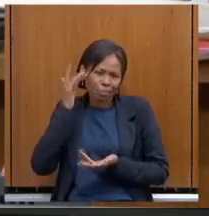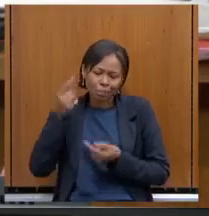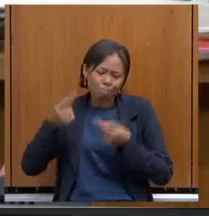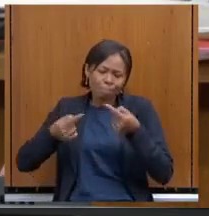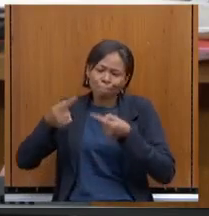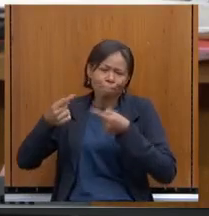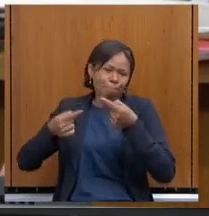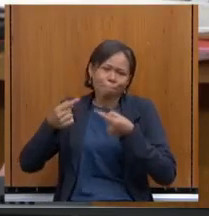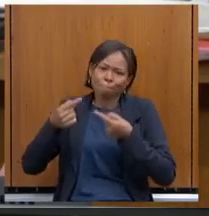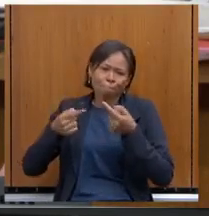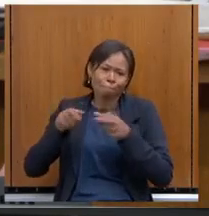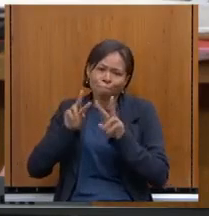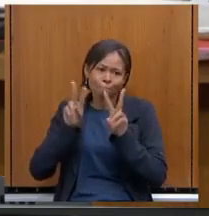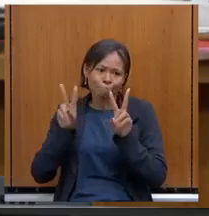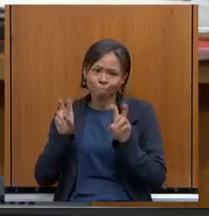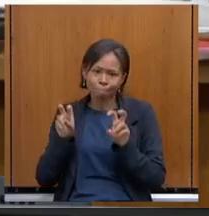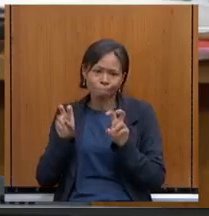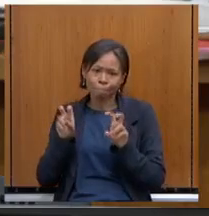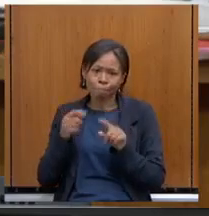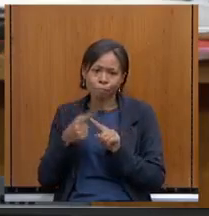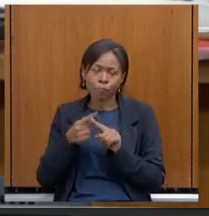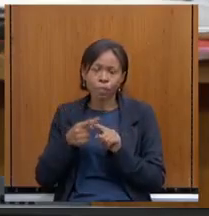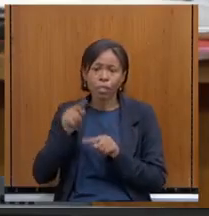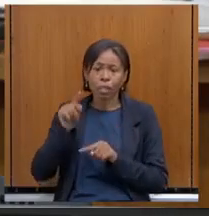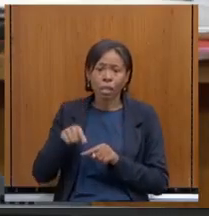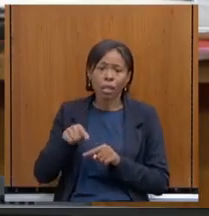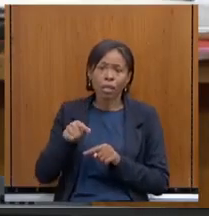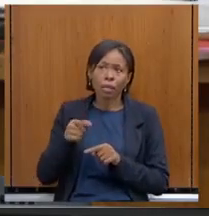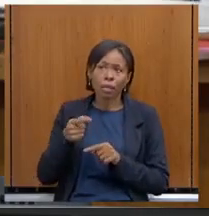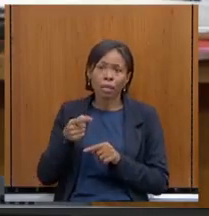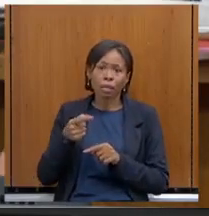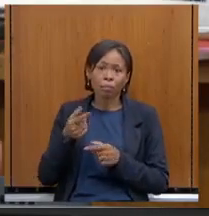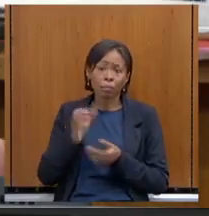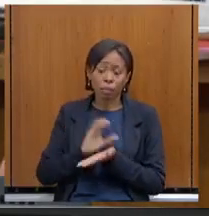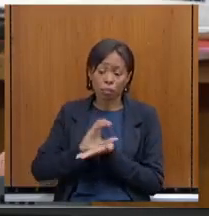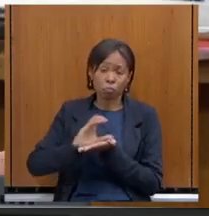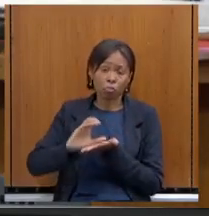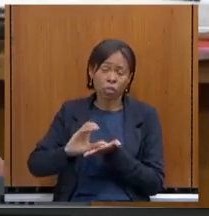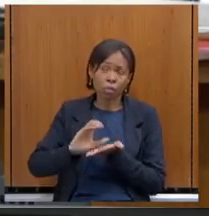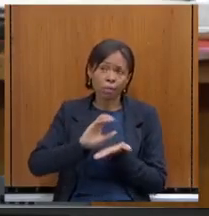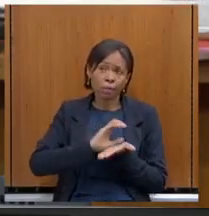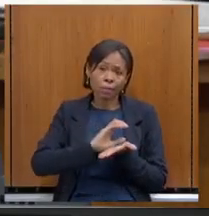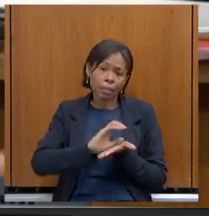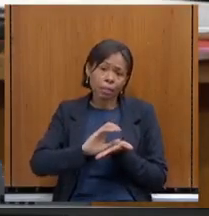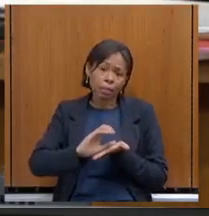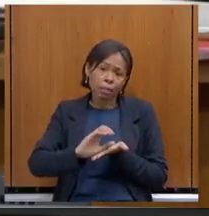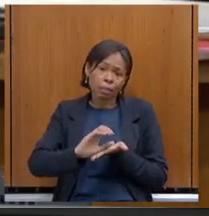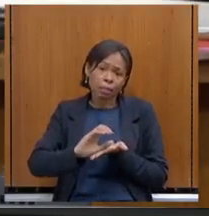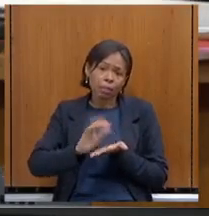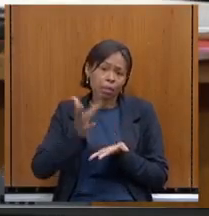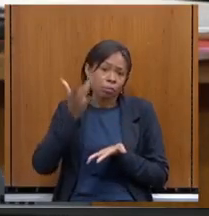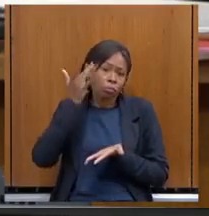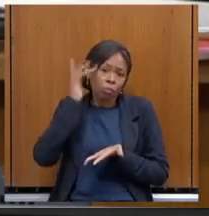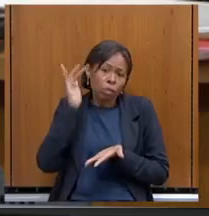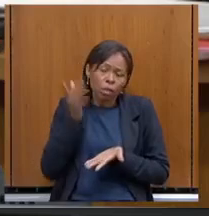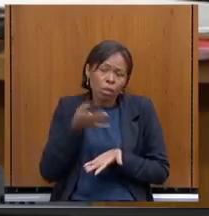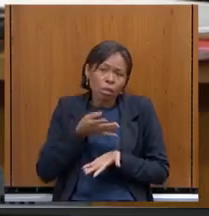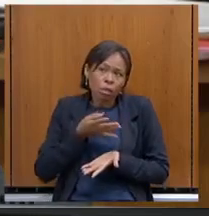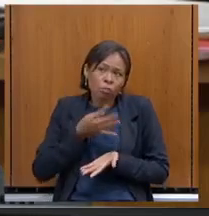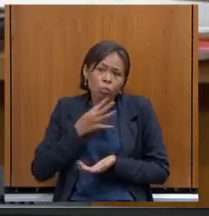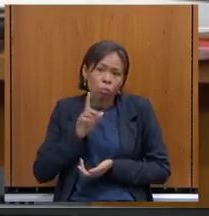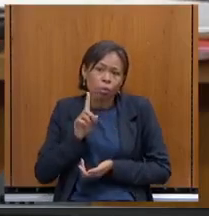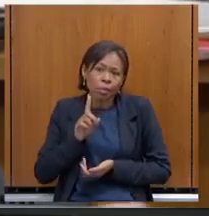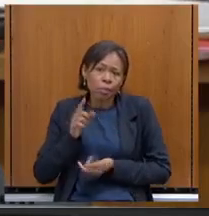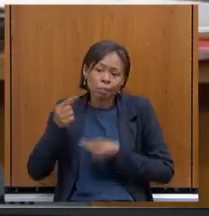uma forma de investir nessas áreas. Mas eu não tenho conhecimento suficiente para